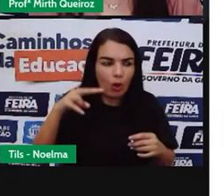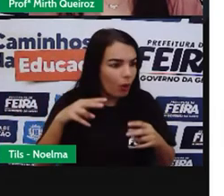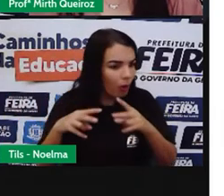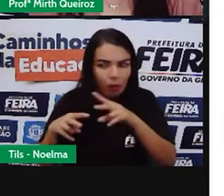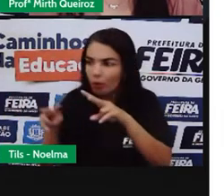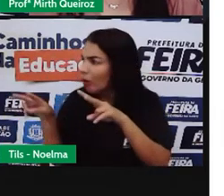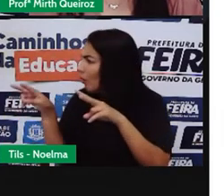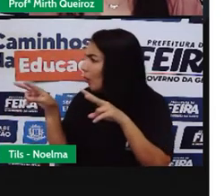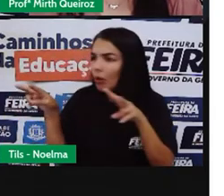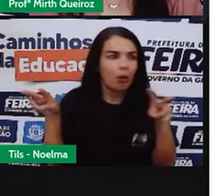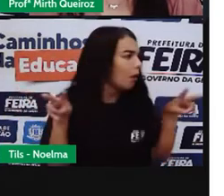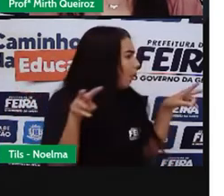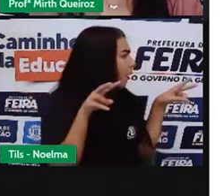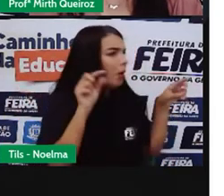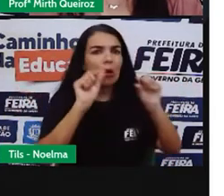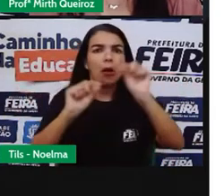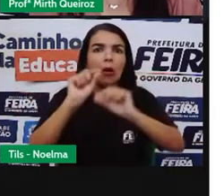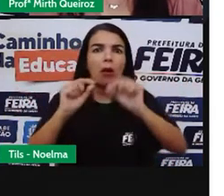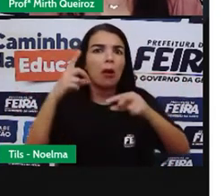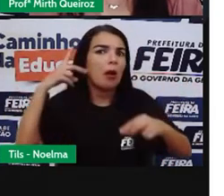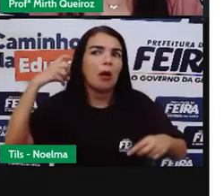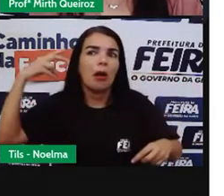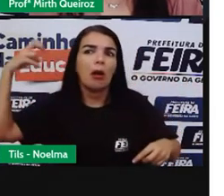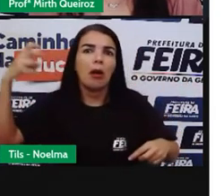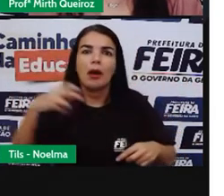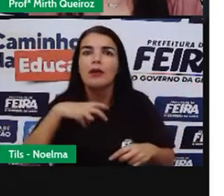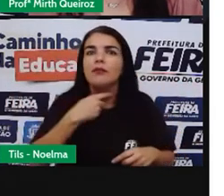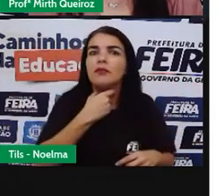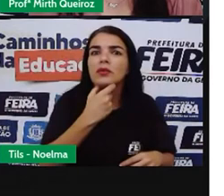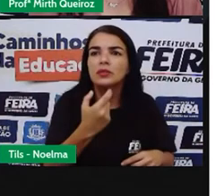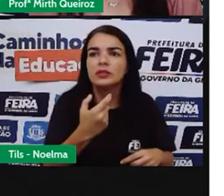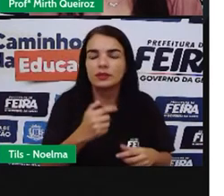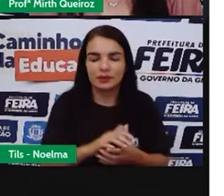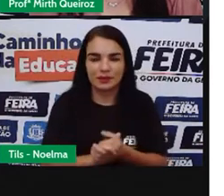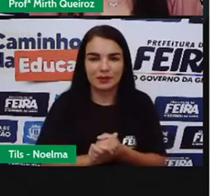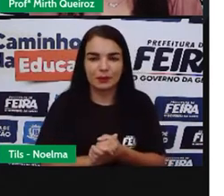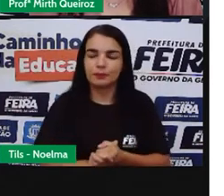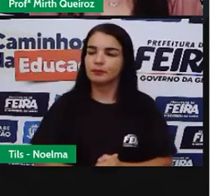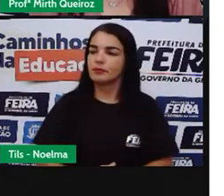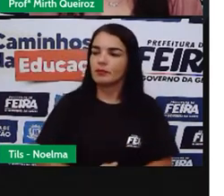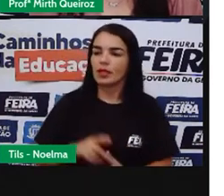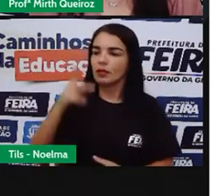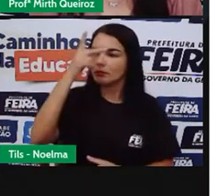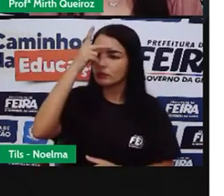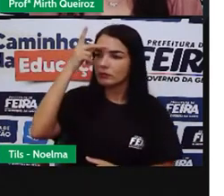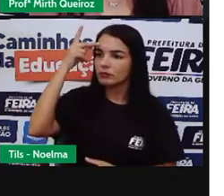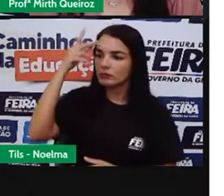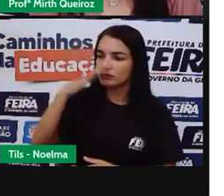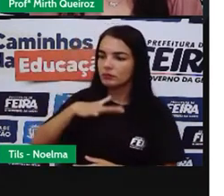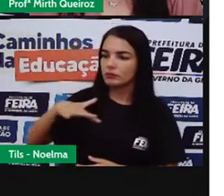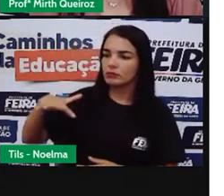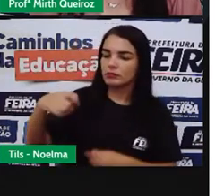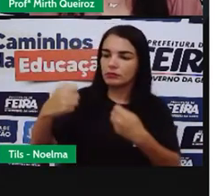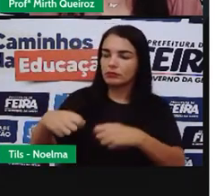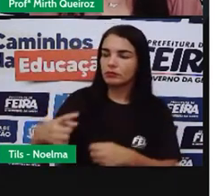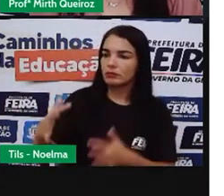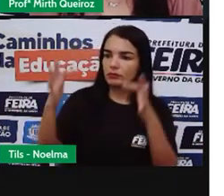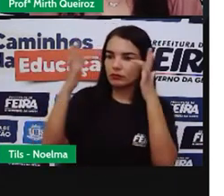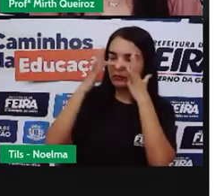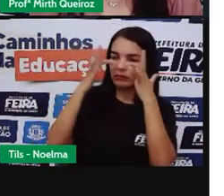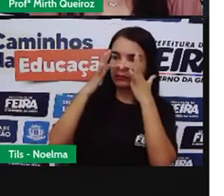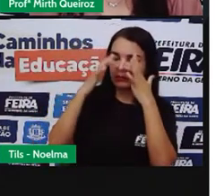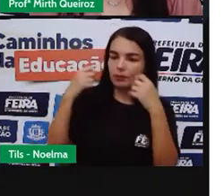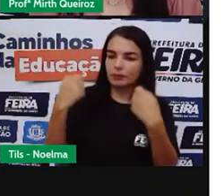todos os lados para descobrir de onde sai a voz. Senhores passageiros, sua atenção, por favor.